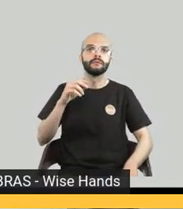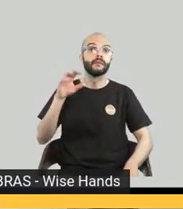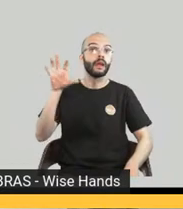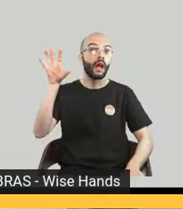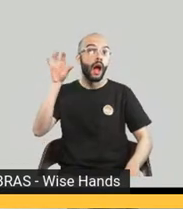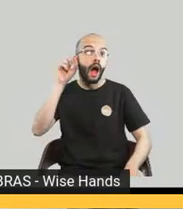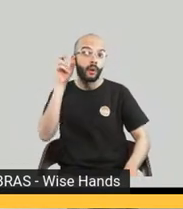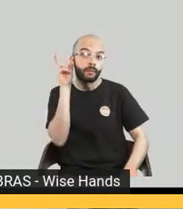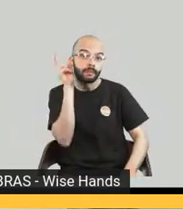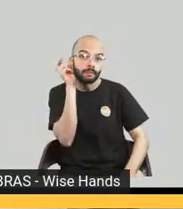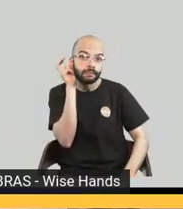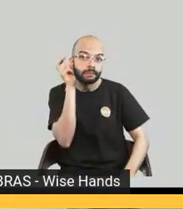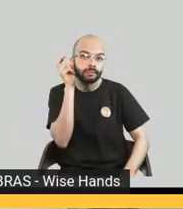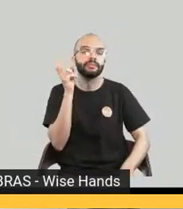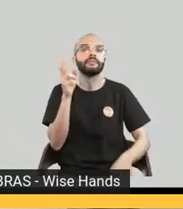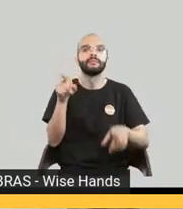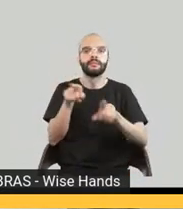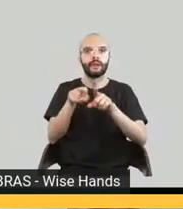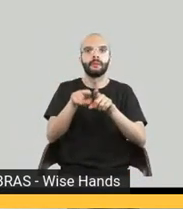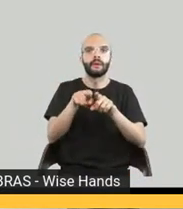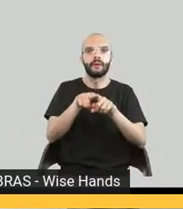fazer essa experiência na Storytel e